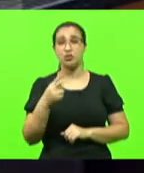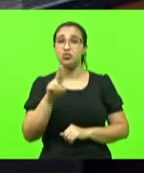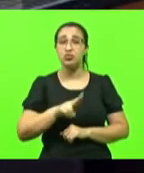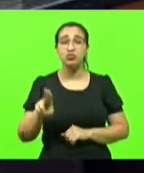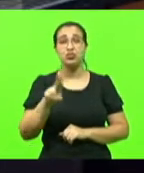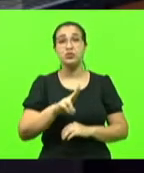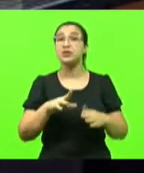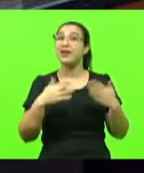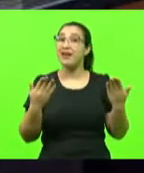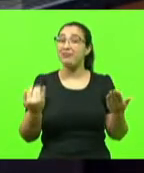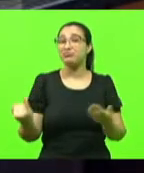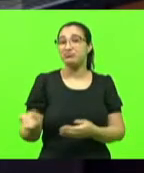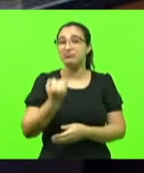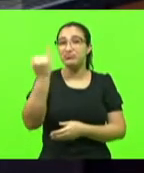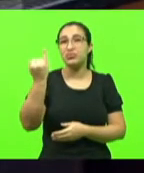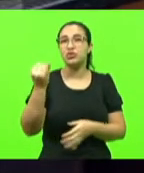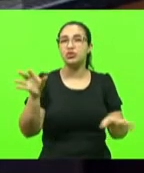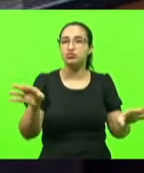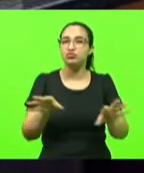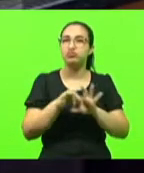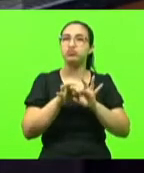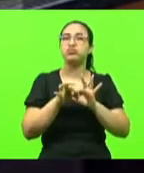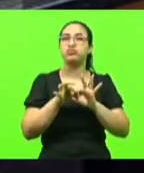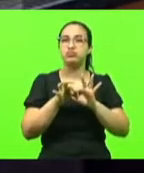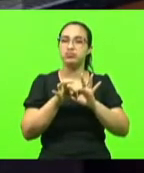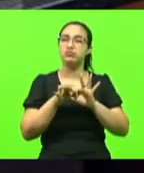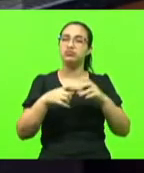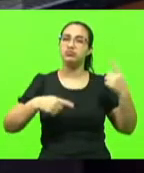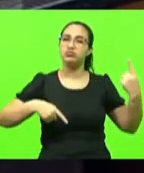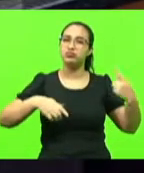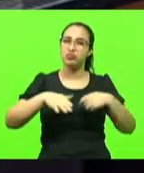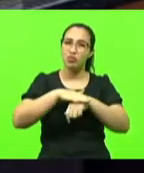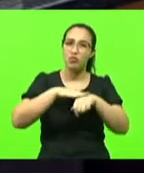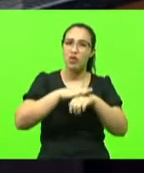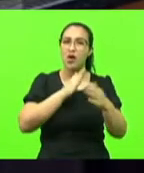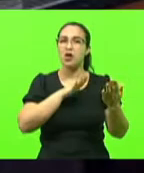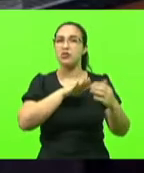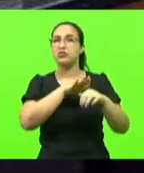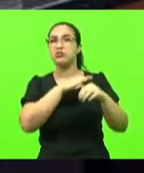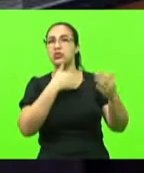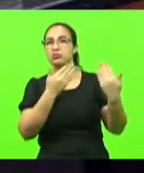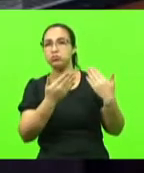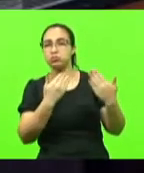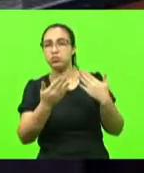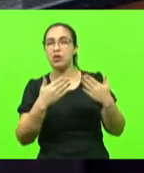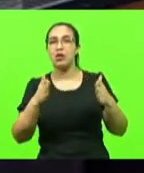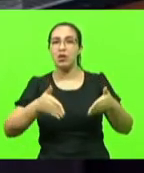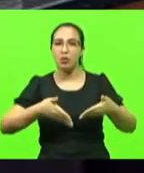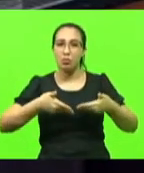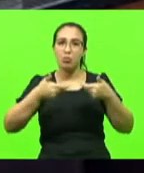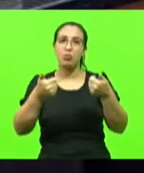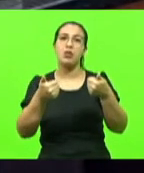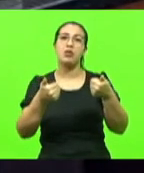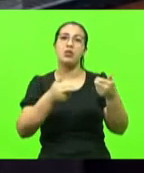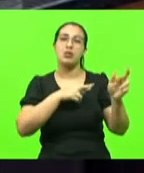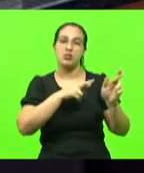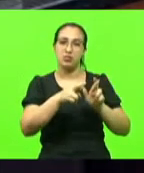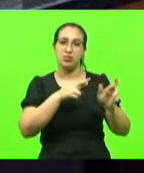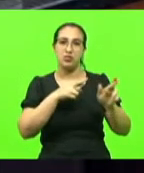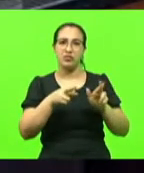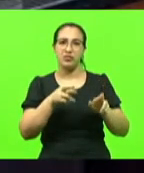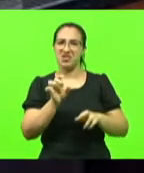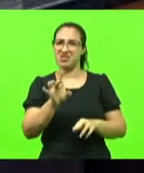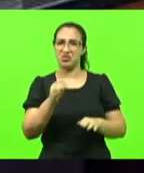é importante essa união, esse diálogo, de nós estarmos buscando, sim, melhorar a nossa 470. não com tapa